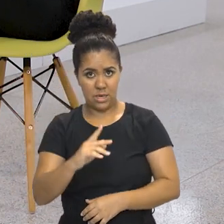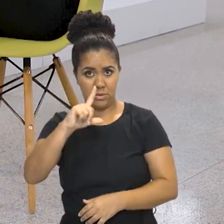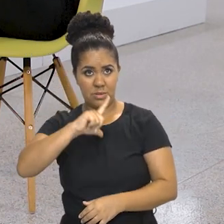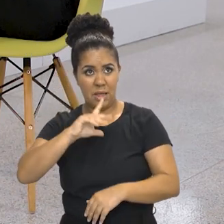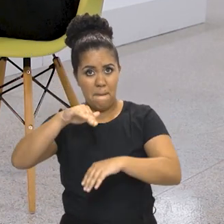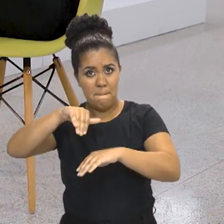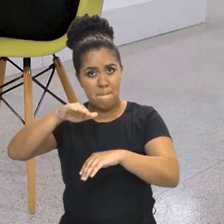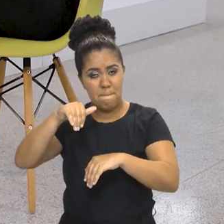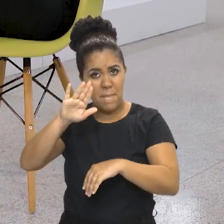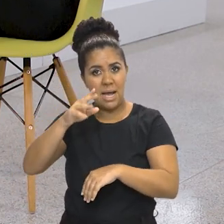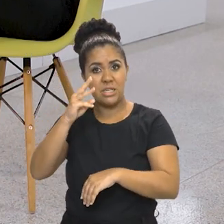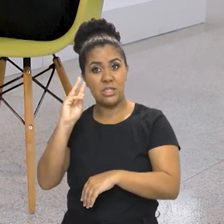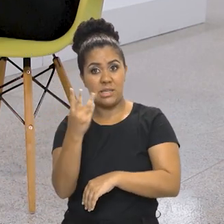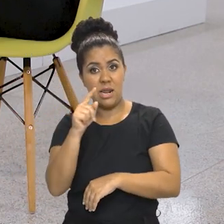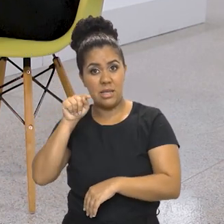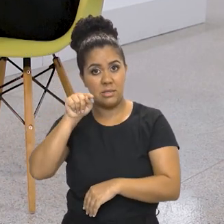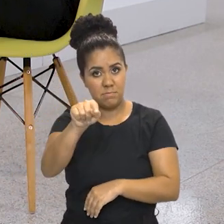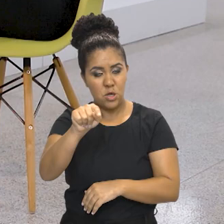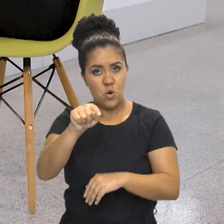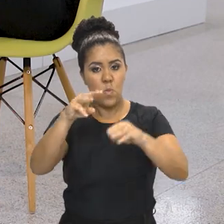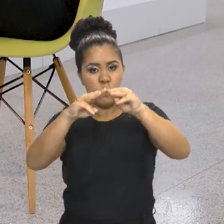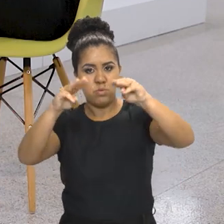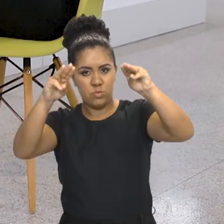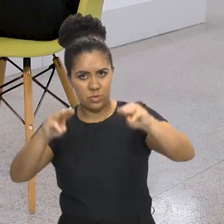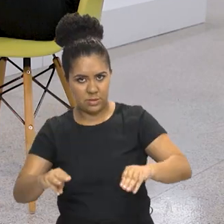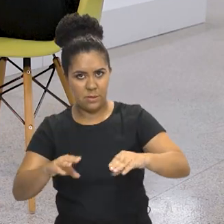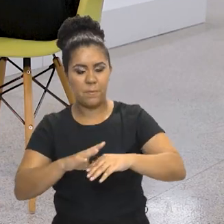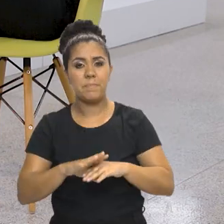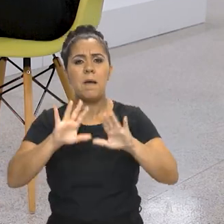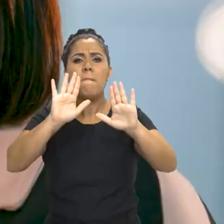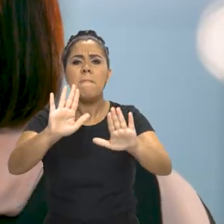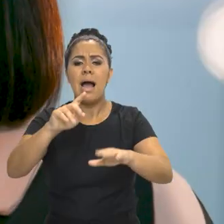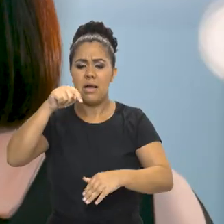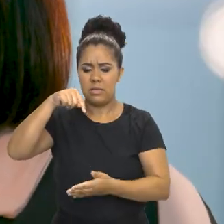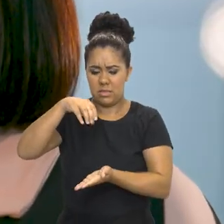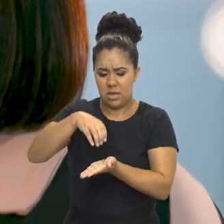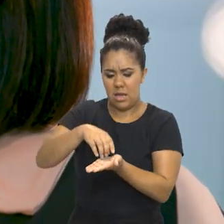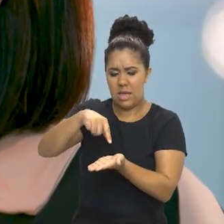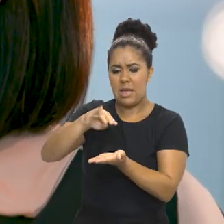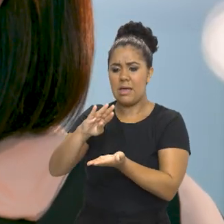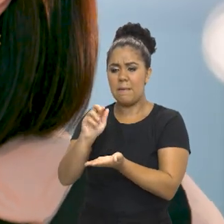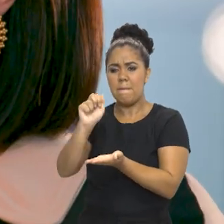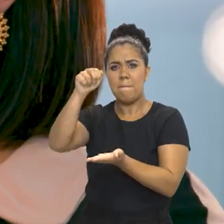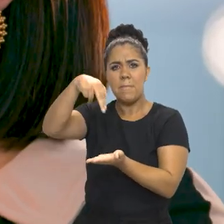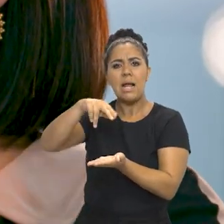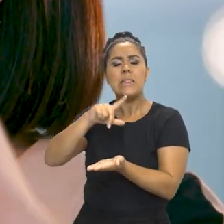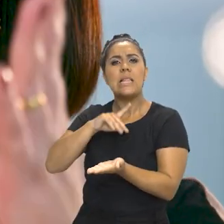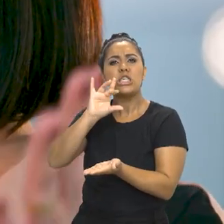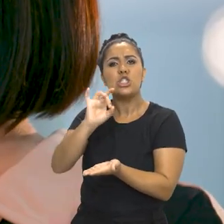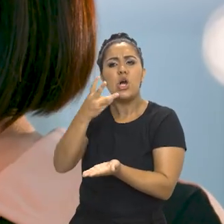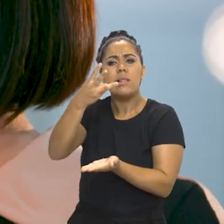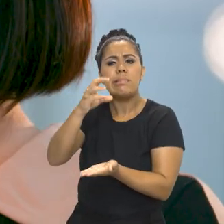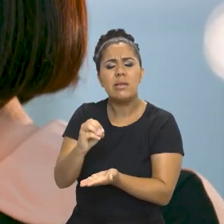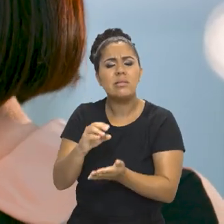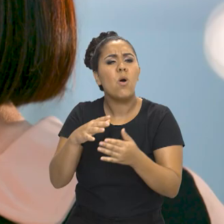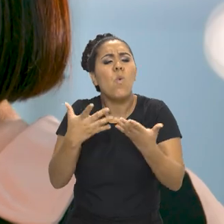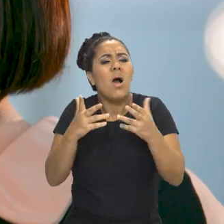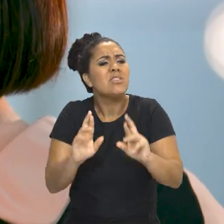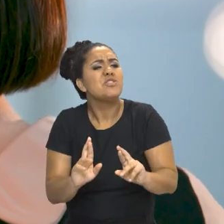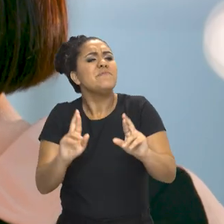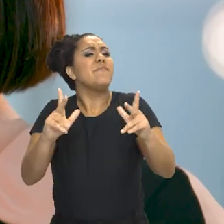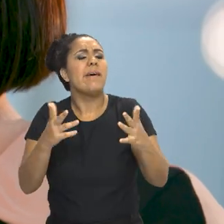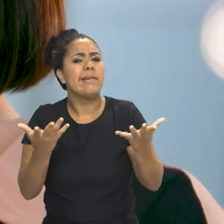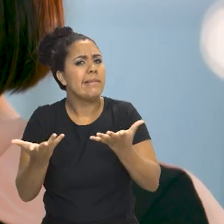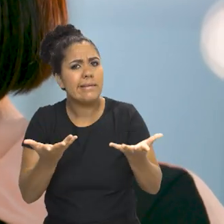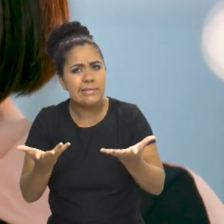mil museus, qual que a diferença? Porque o Ibram administra, como você falou, 30. O é a diferença de ter esse tanto de museus e, vamos dizer,